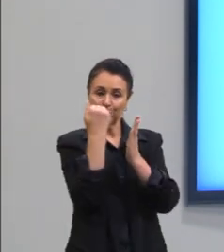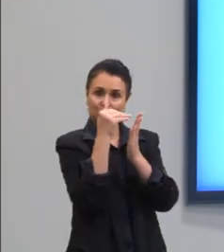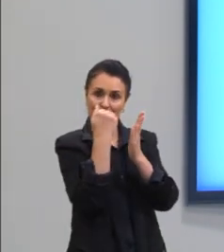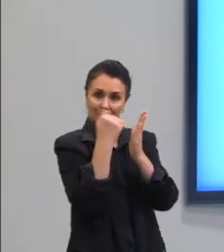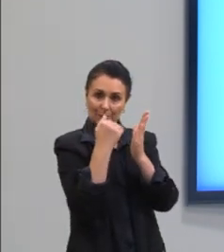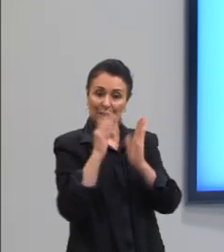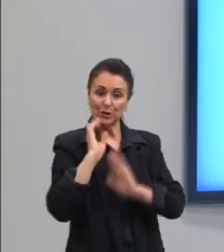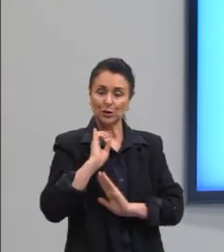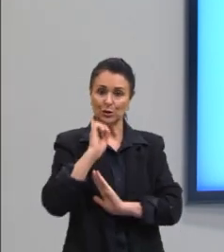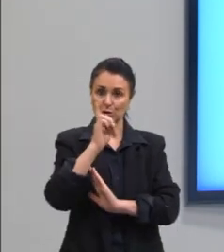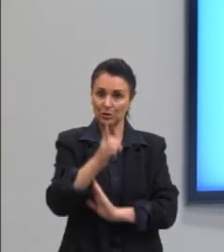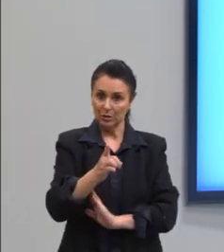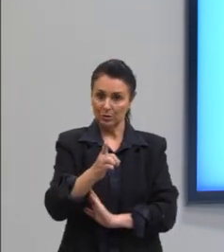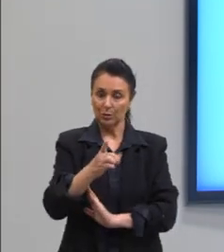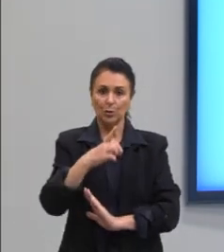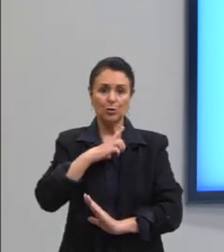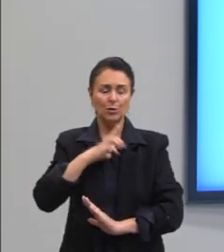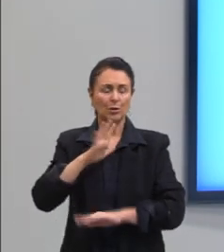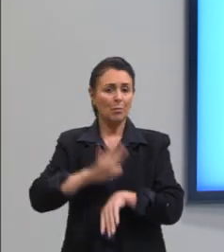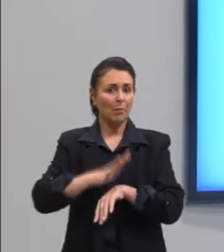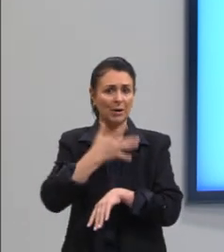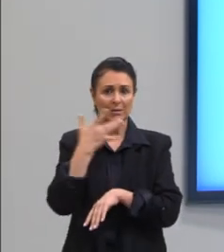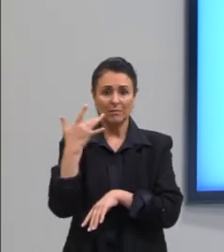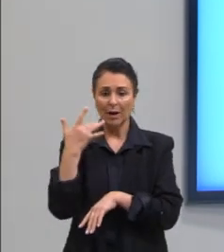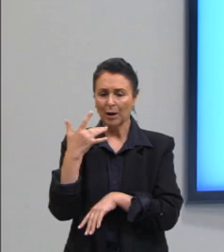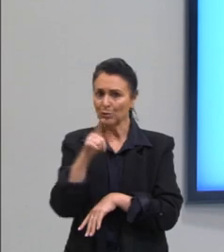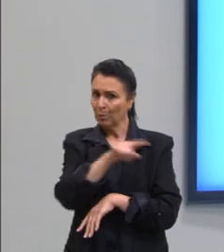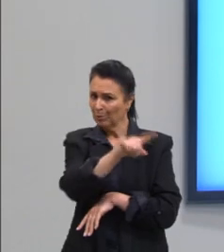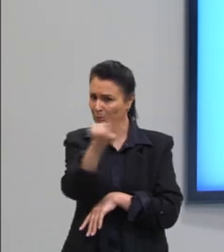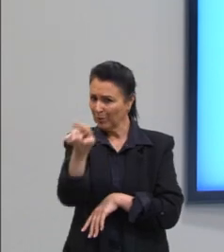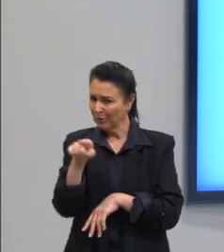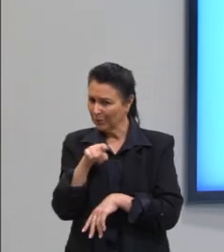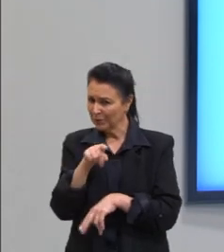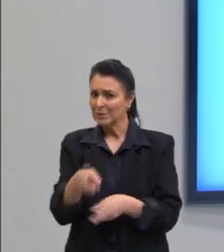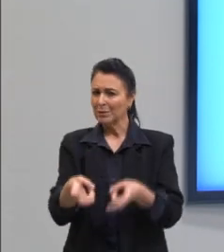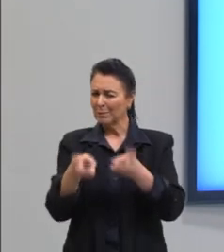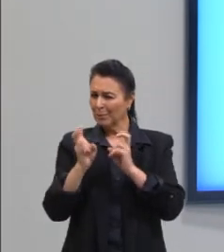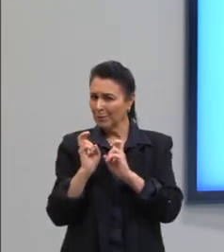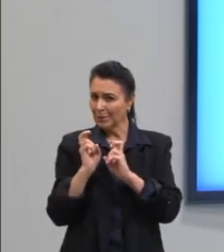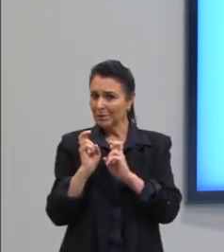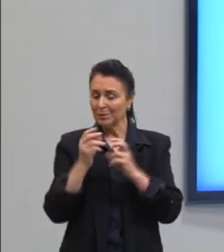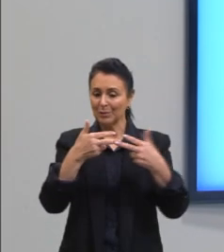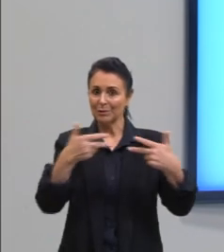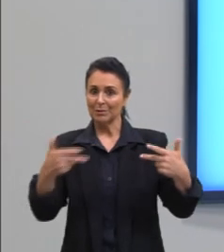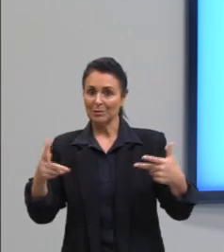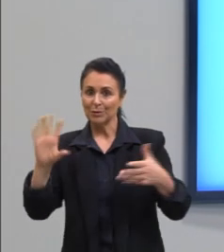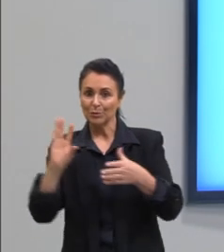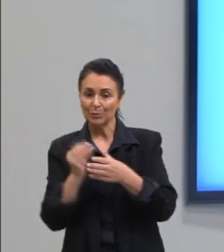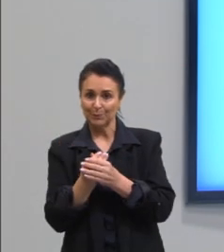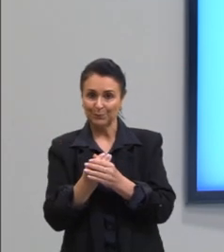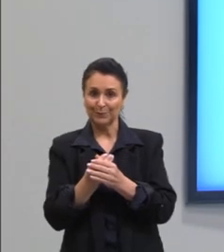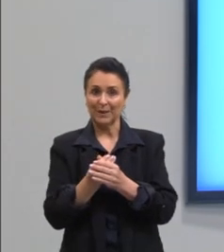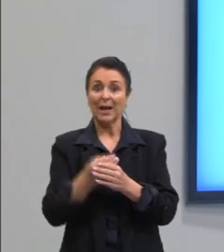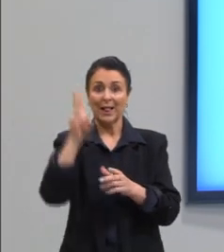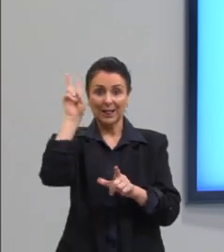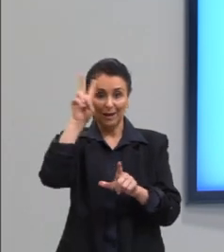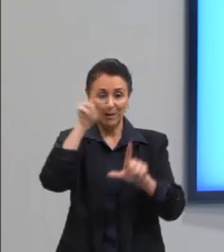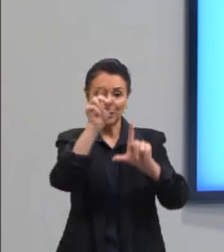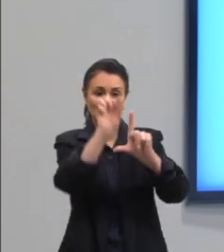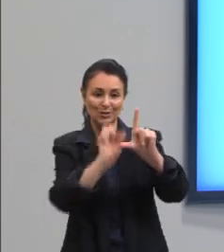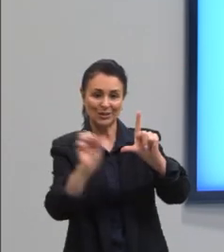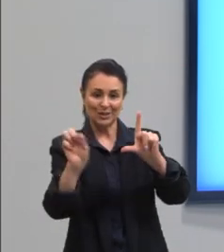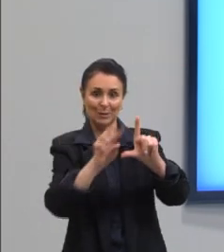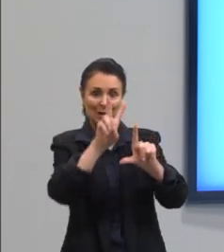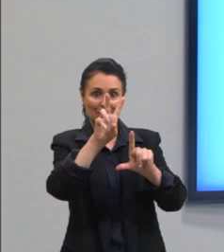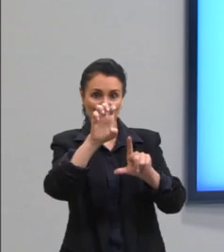diretamente, que é a forma mais fácil, então, para a gente perceber quais são os elementos do conjunto. Assim como o diagrama de V, que a gente basta olhar, a gente